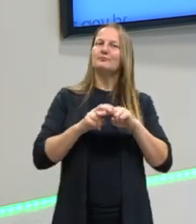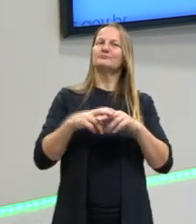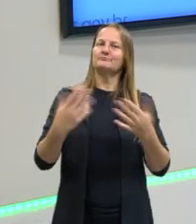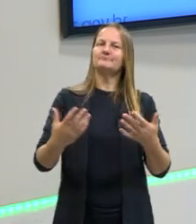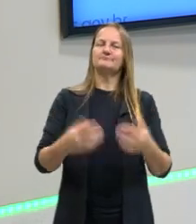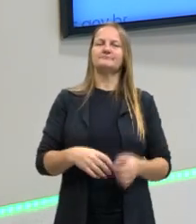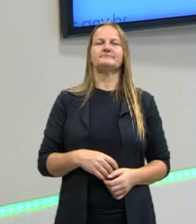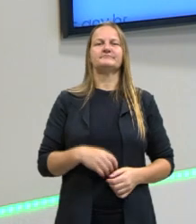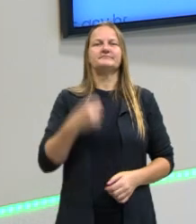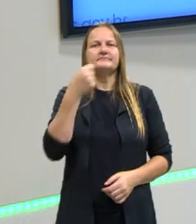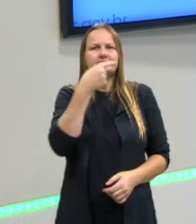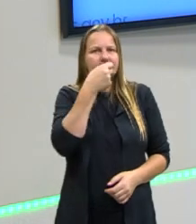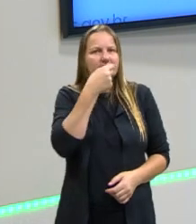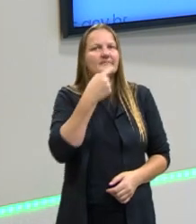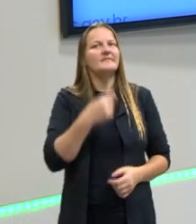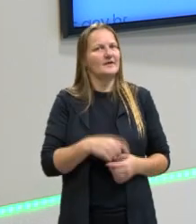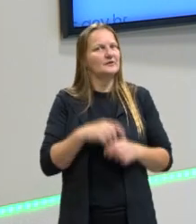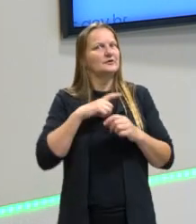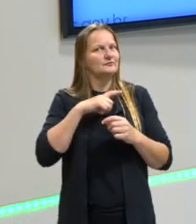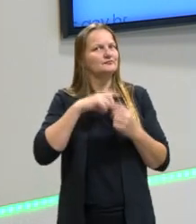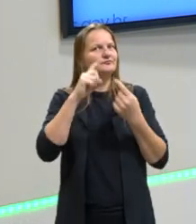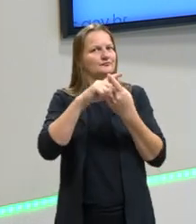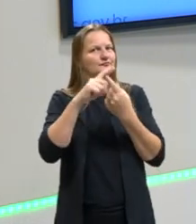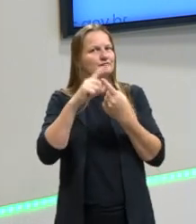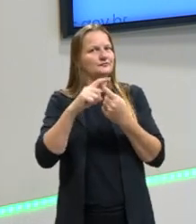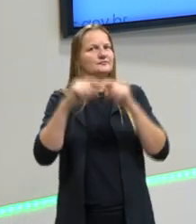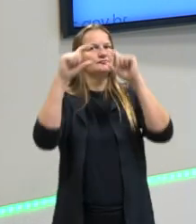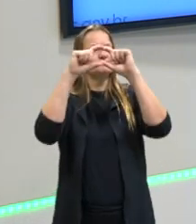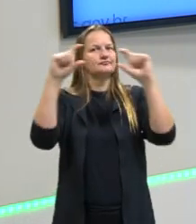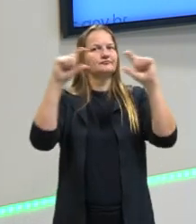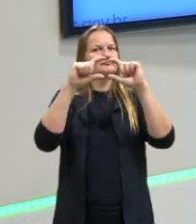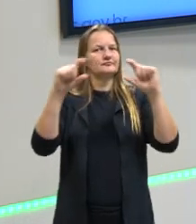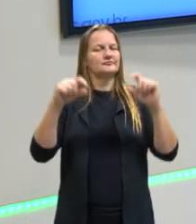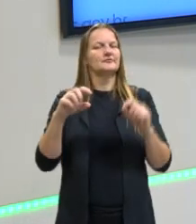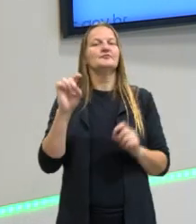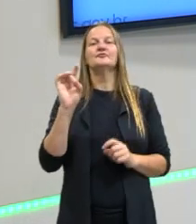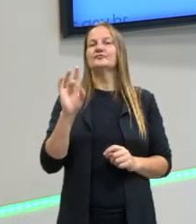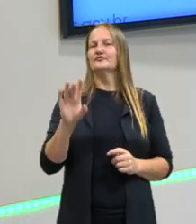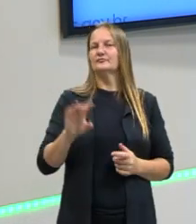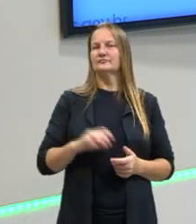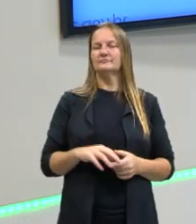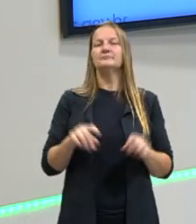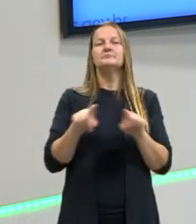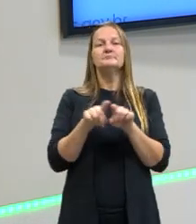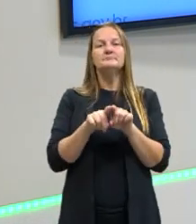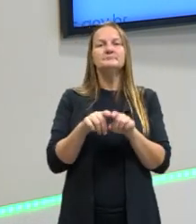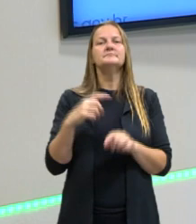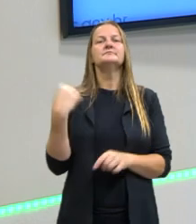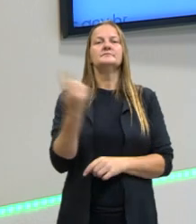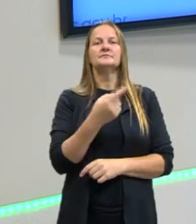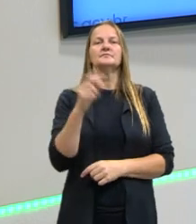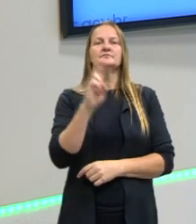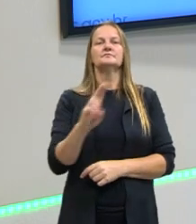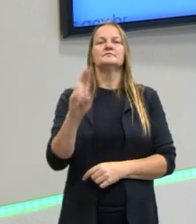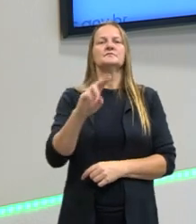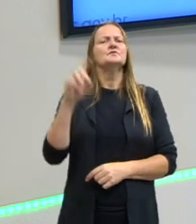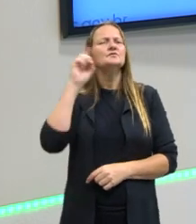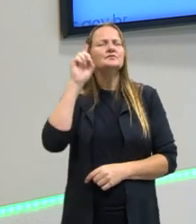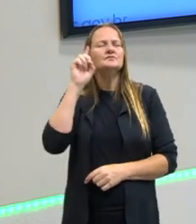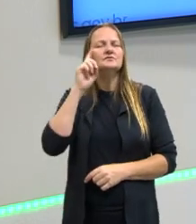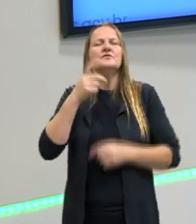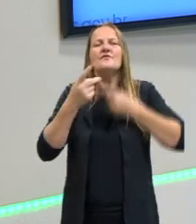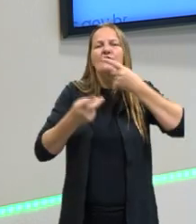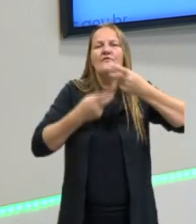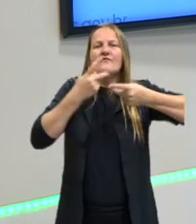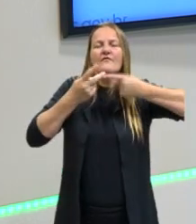verbal, ela pode estar presente no enunciado por si só, mas nos nossos usos de dia a dia, de fala,